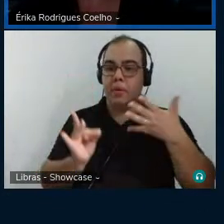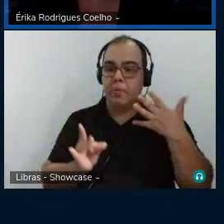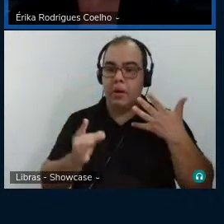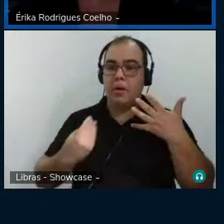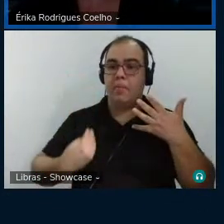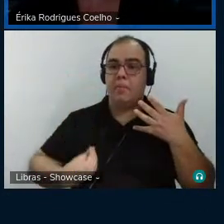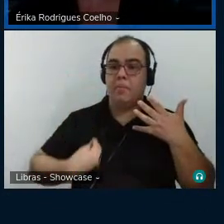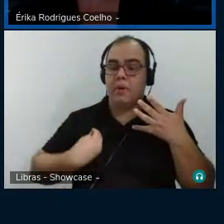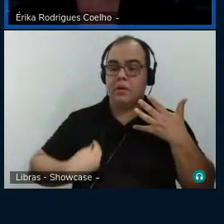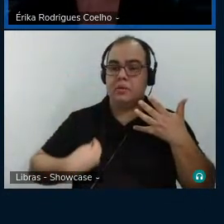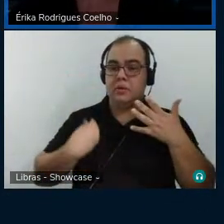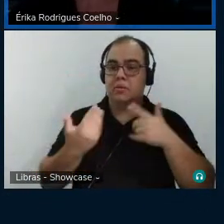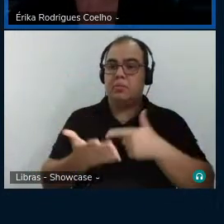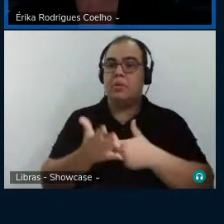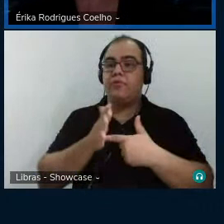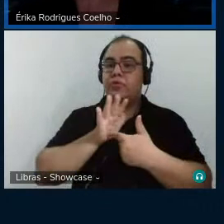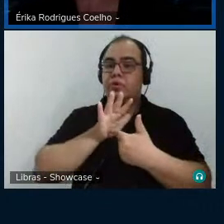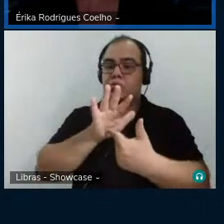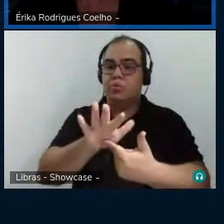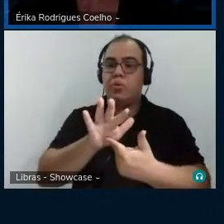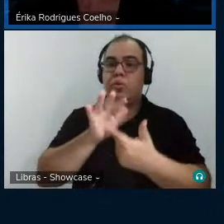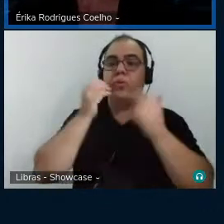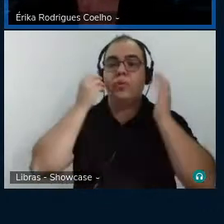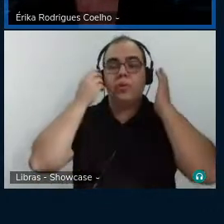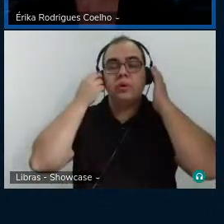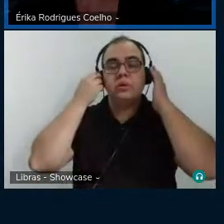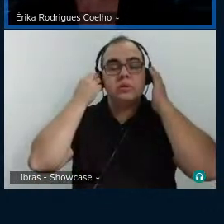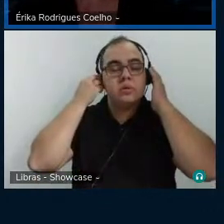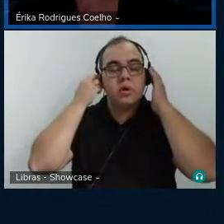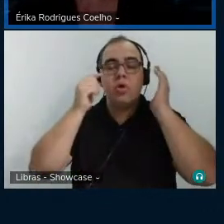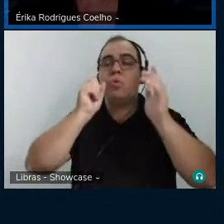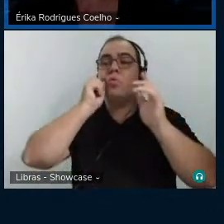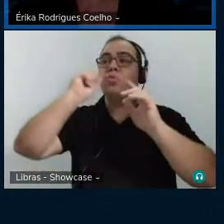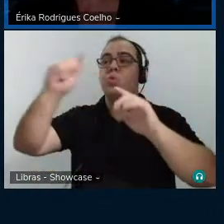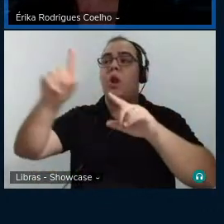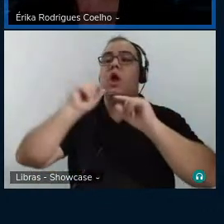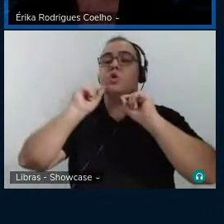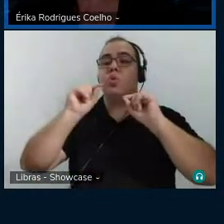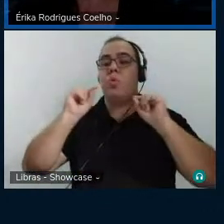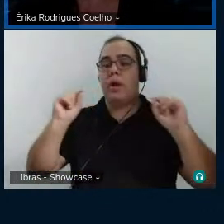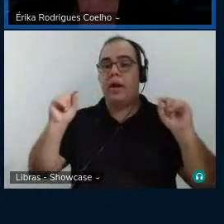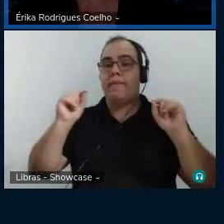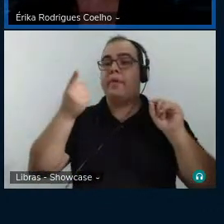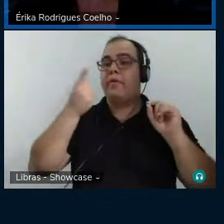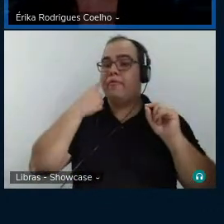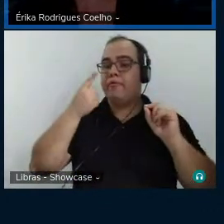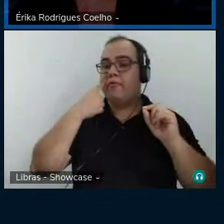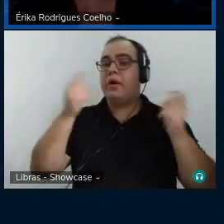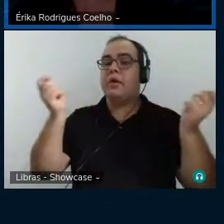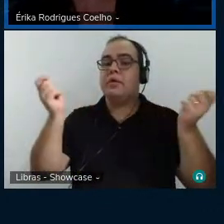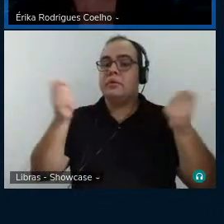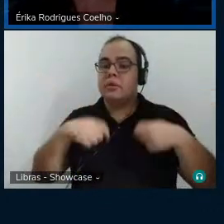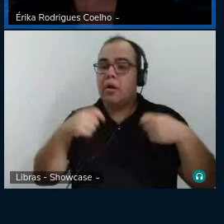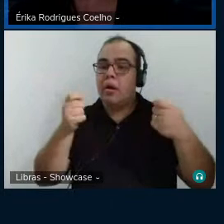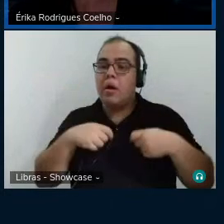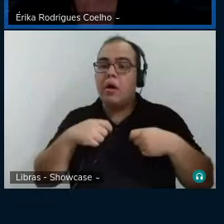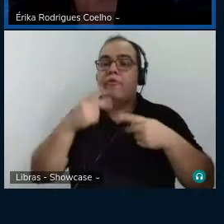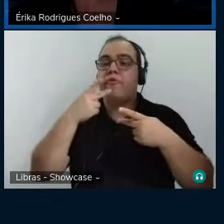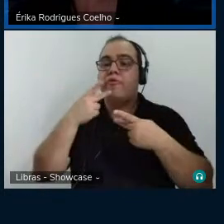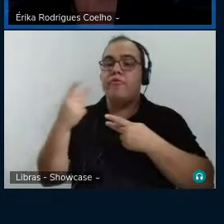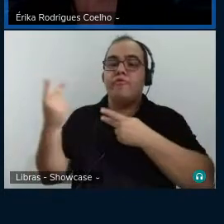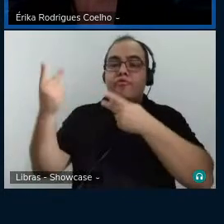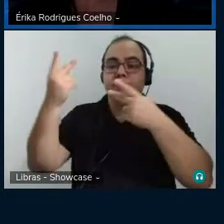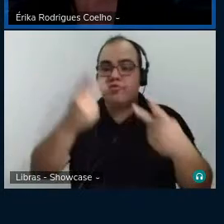manifestações culturais na vida dos grupos sociais, em foco aí o negro, a necessidade das políticas públicas,